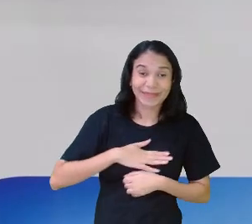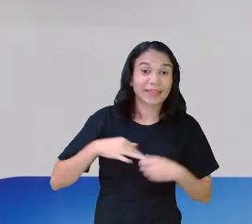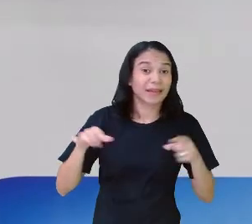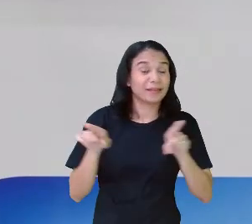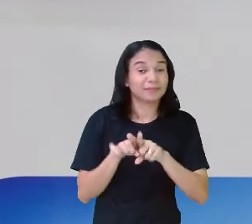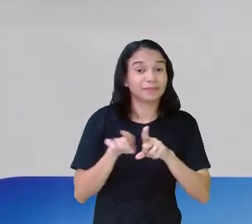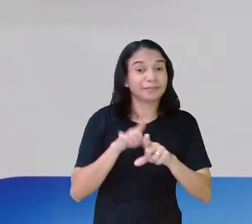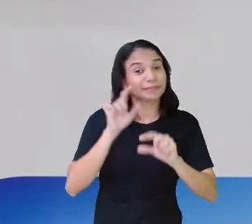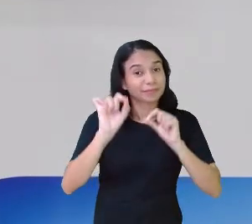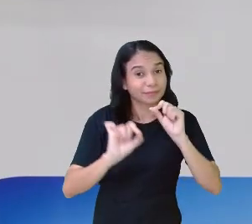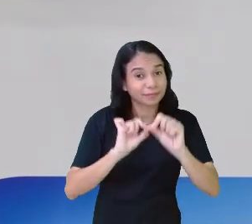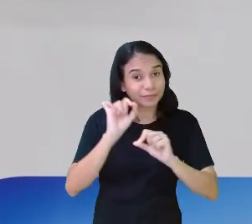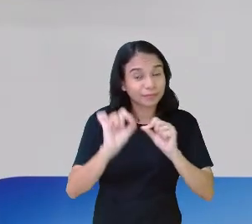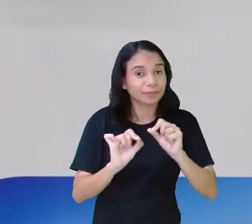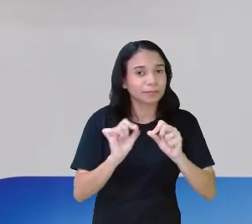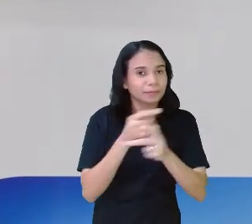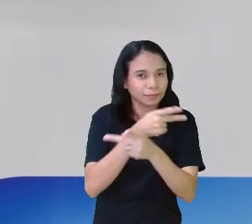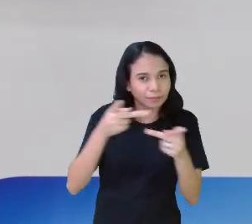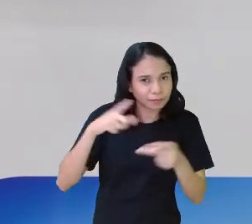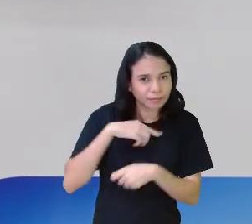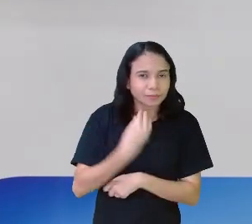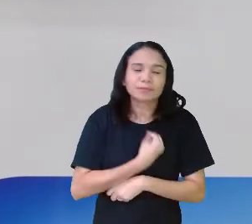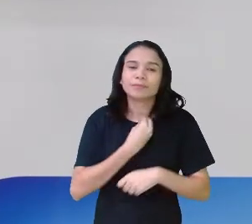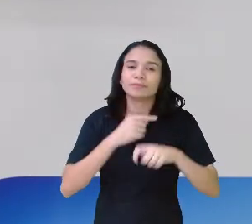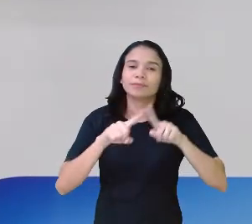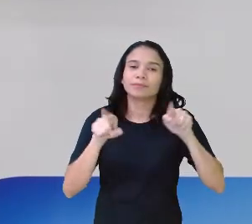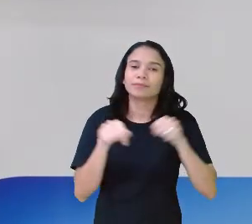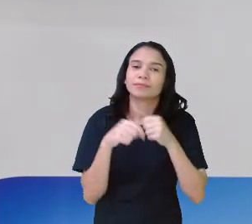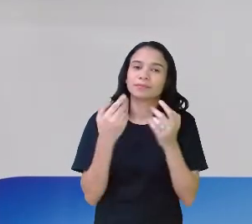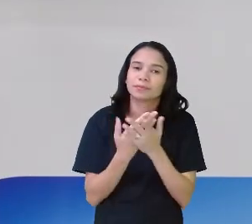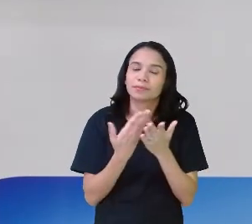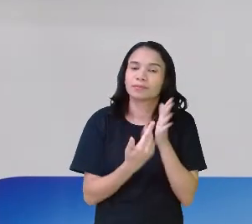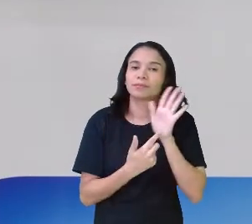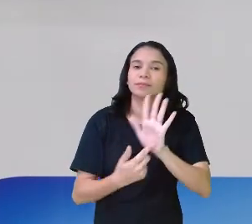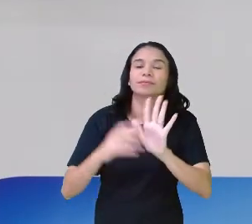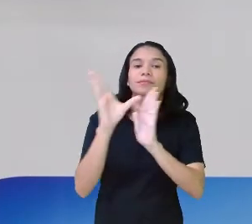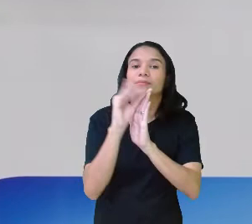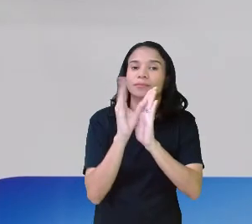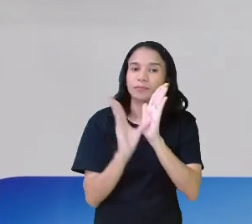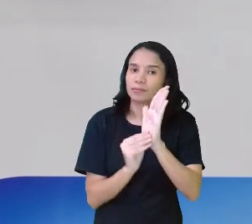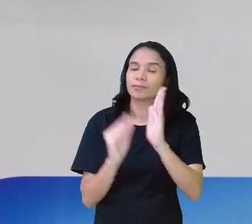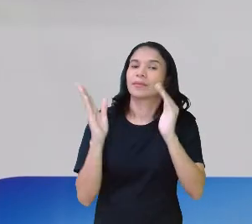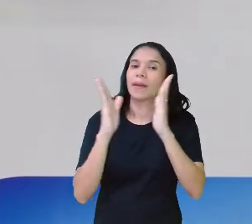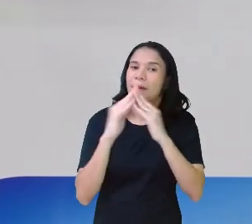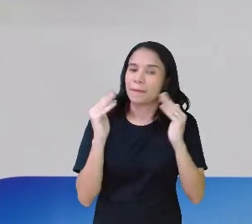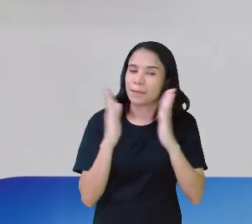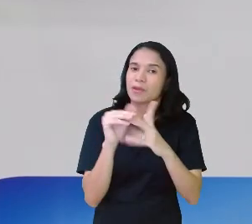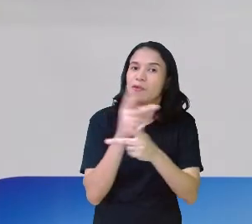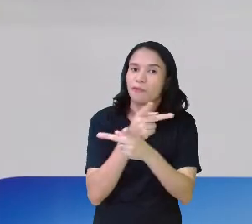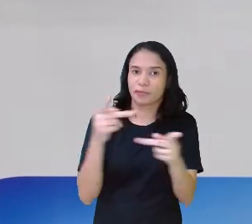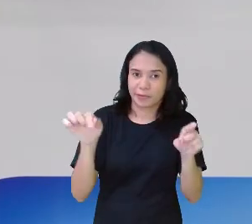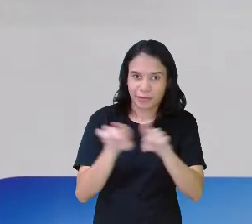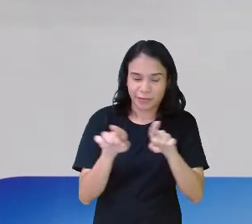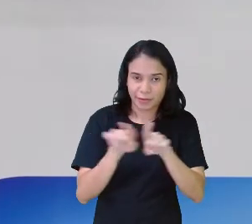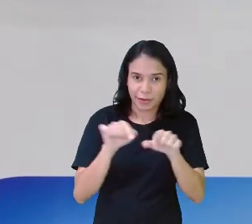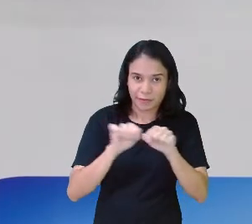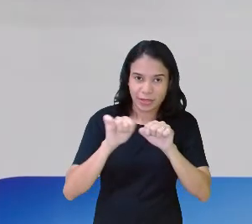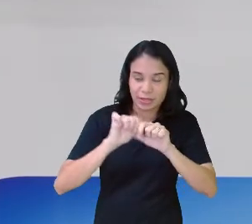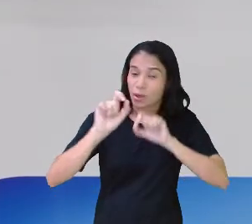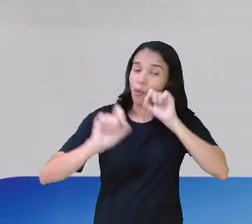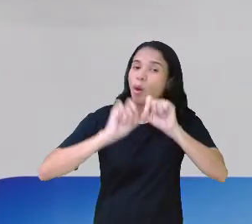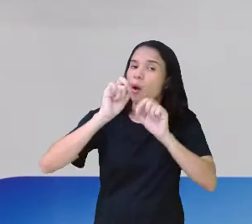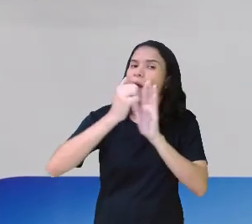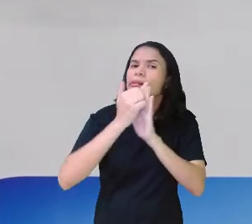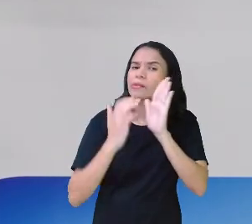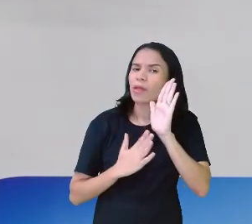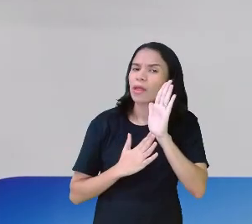provavelmente, quando vocês estiverem na sala trabalhando esse conteúdo, vai solicitar que vocês façam também. Que atividade é